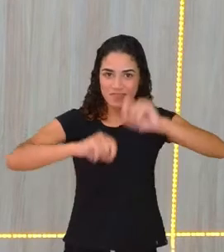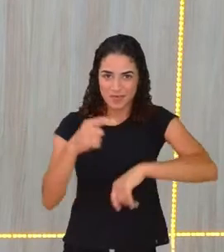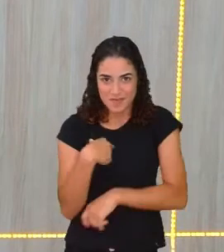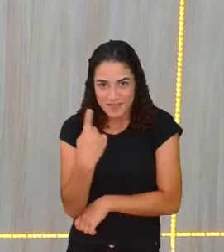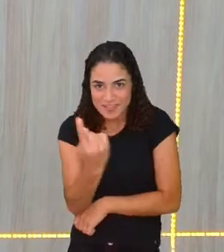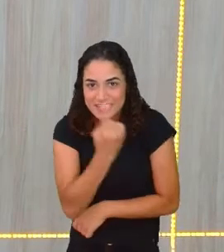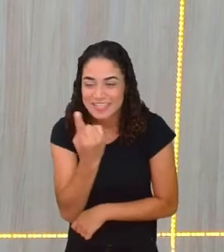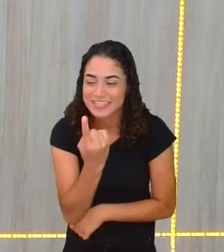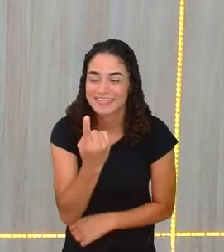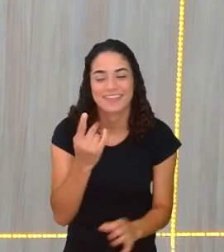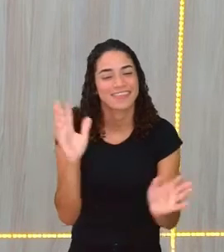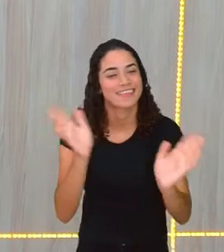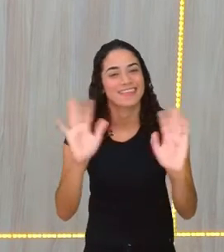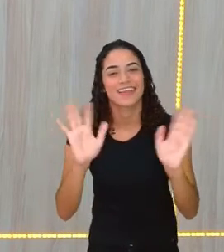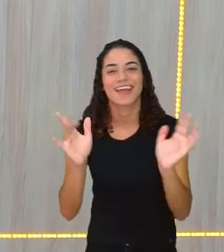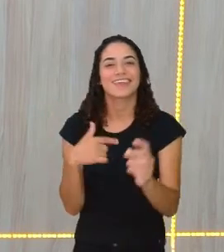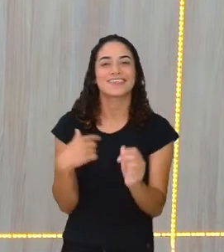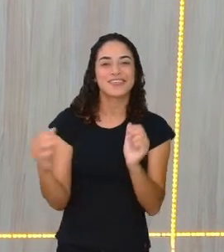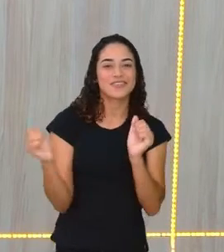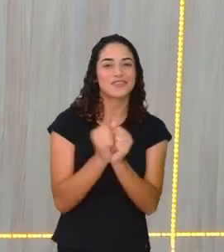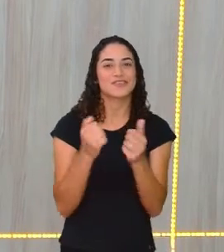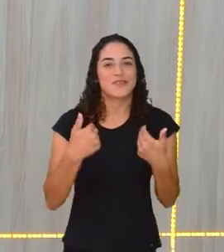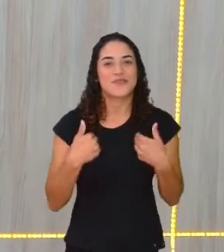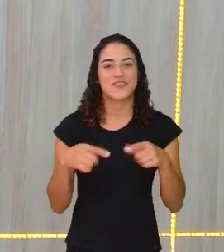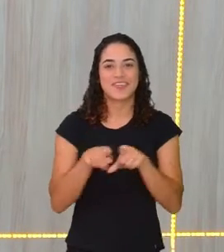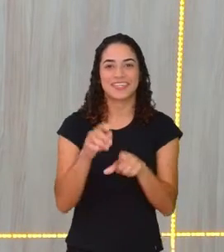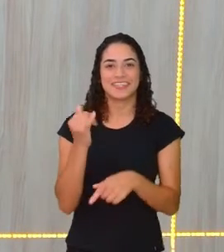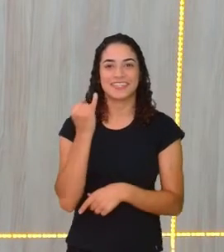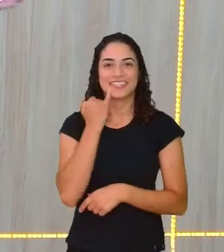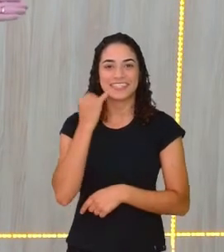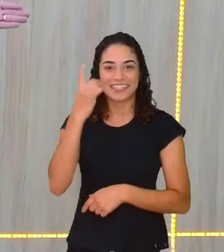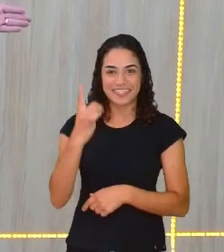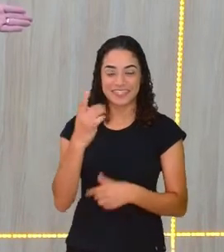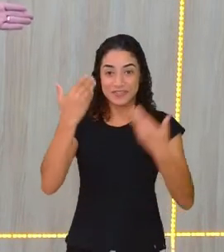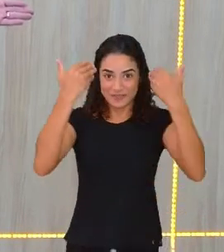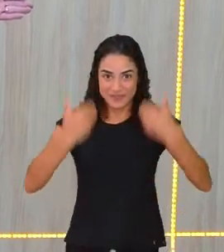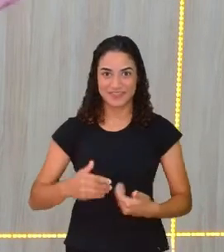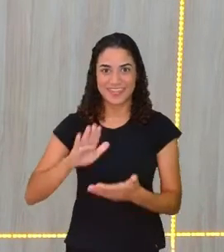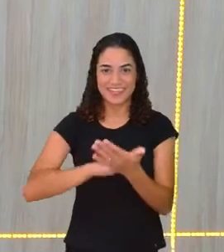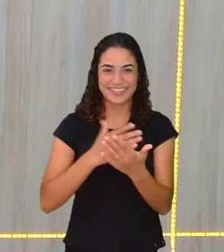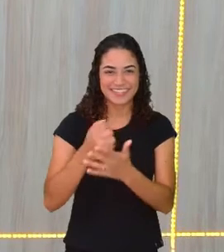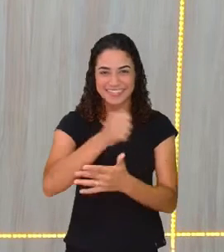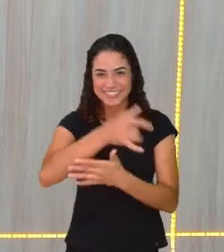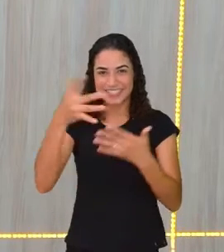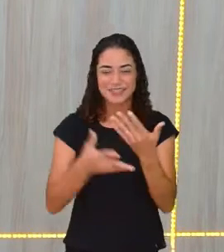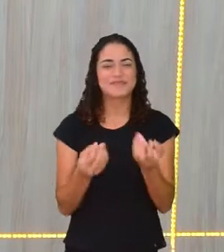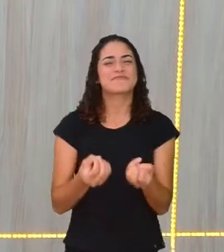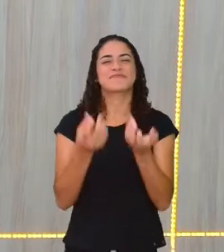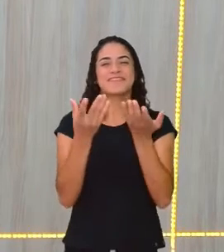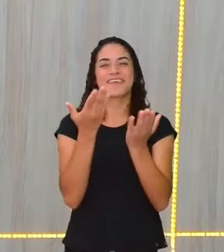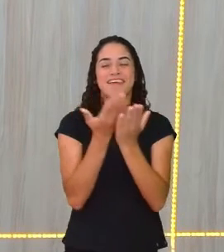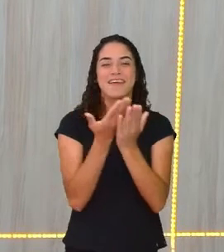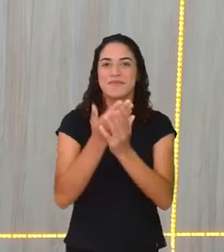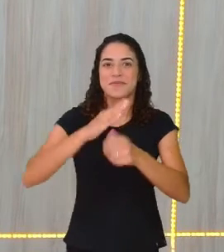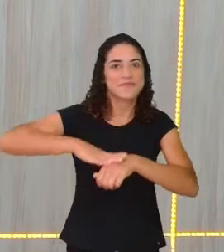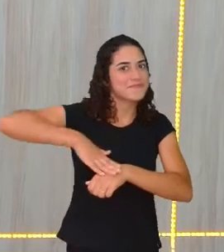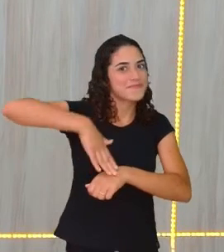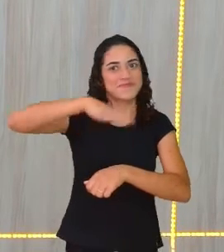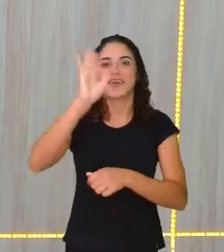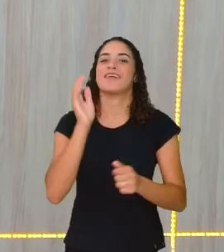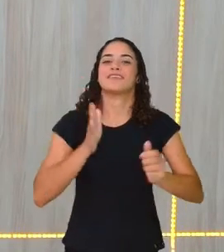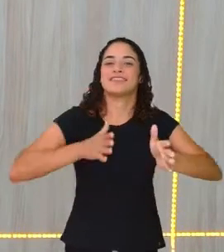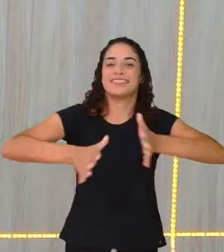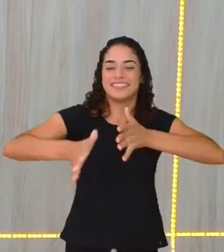sozinha, eu tenho comigo aqui Ingrid, a nossa intérprete, tornando a nossa aula muito mais